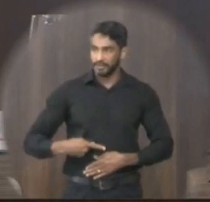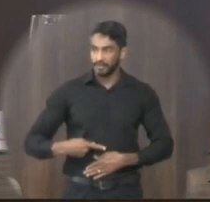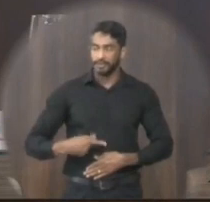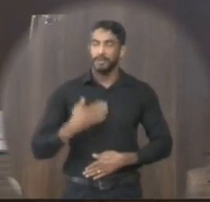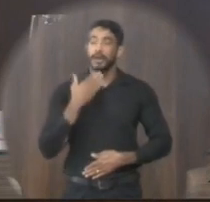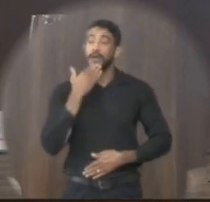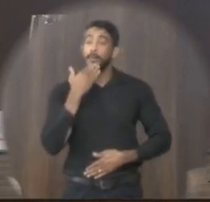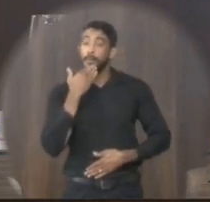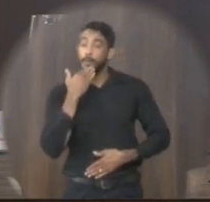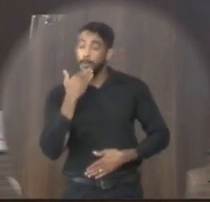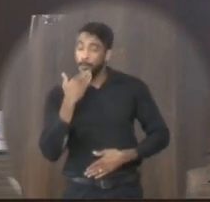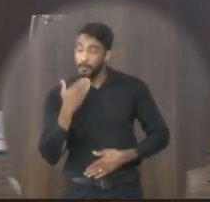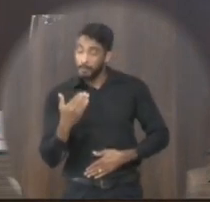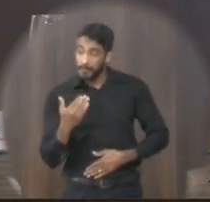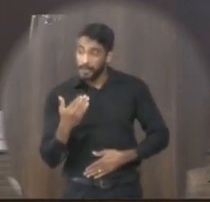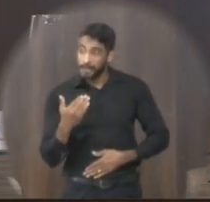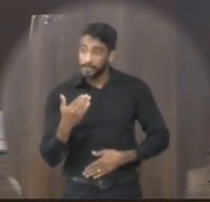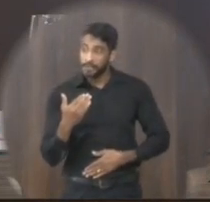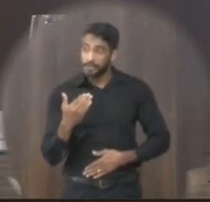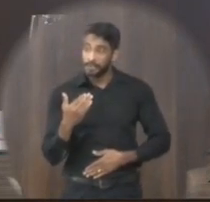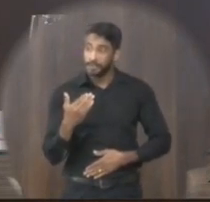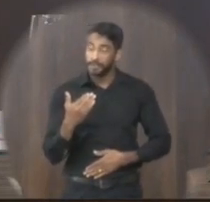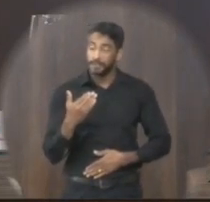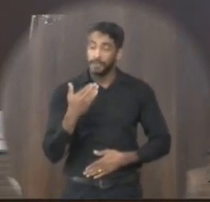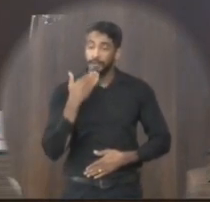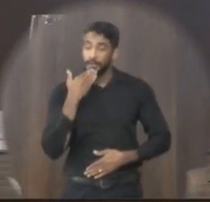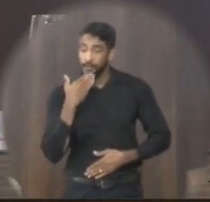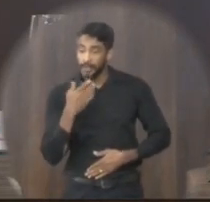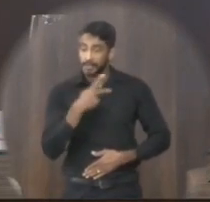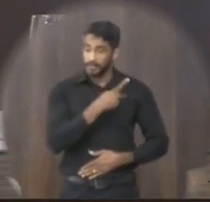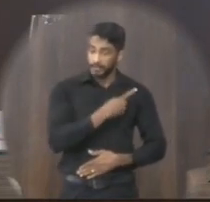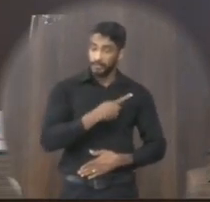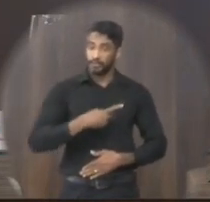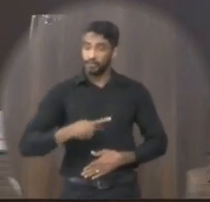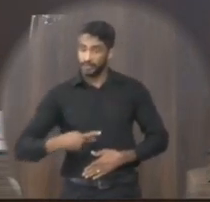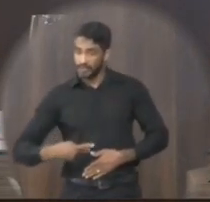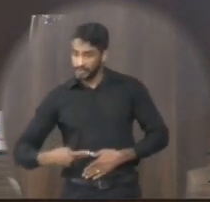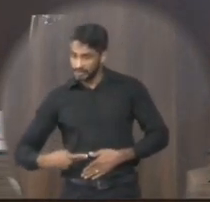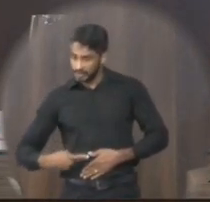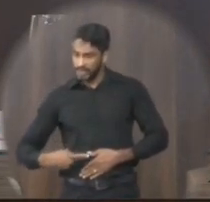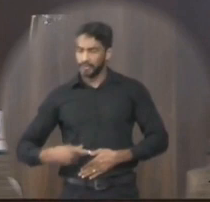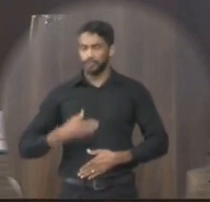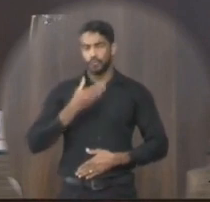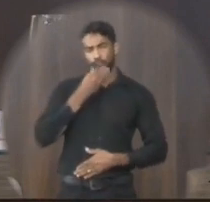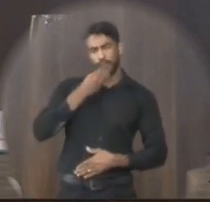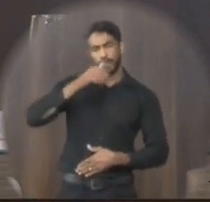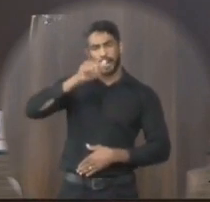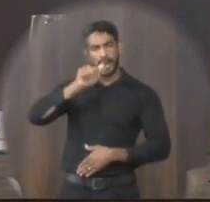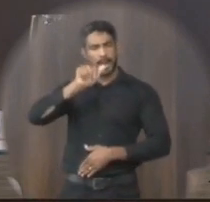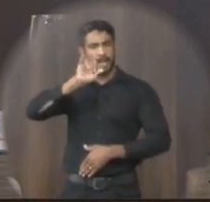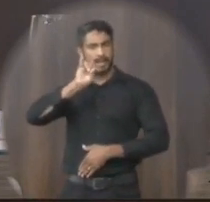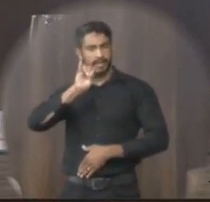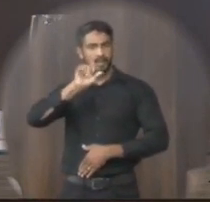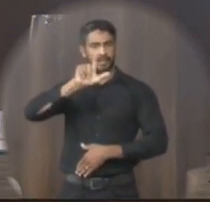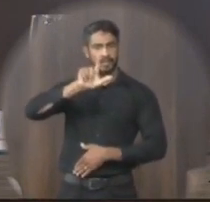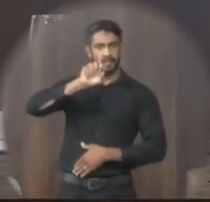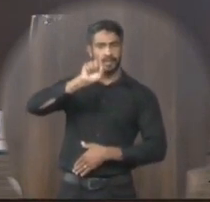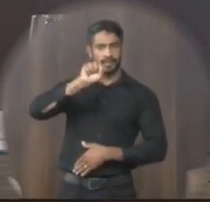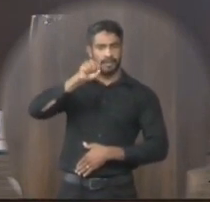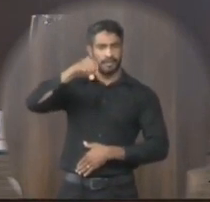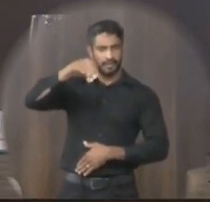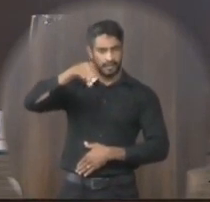solicito requer do senhor presidente que solicite ao senhor Ailson Aparecido Rocha secretário de obras